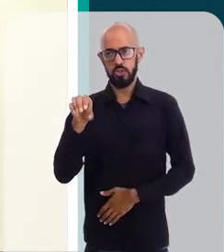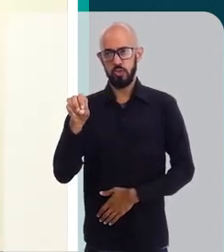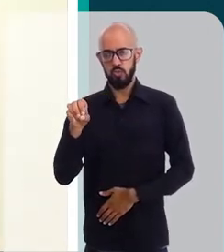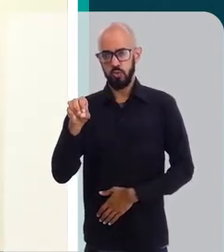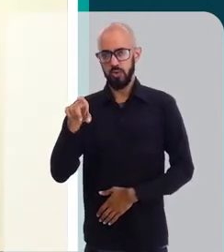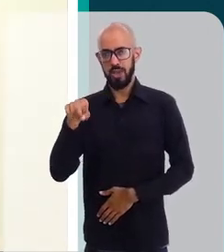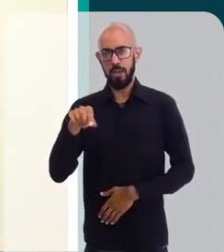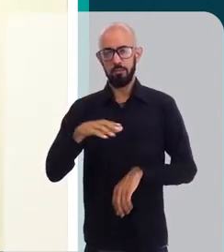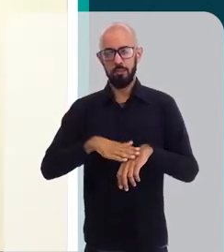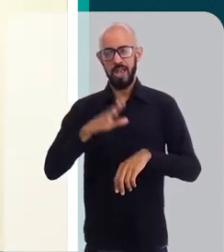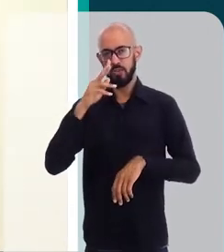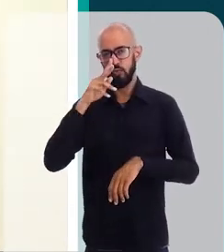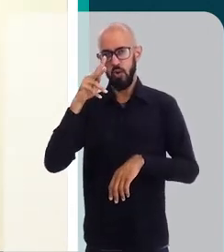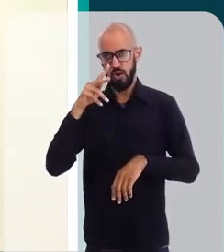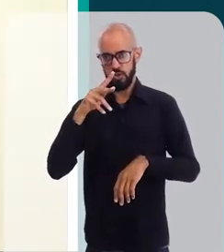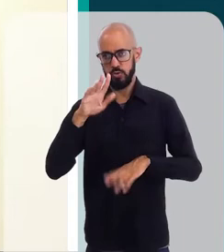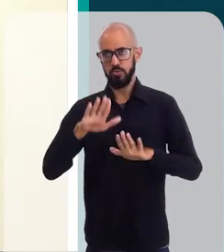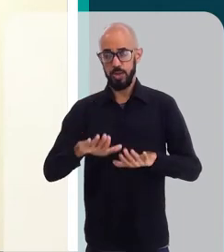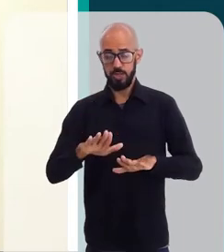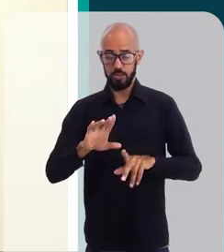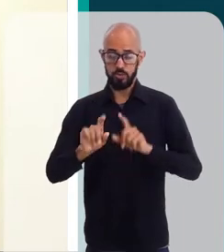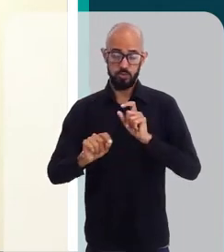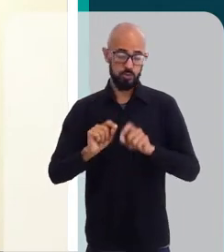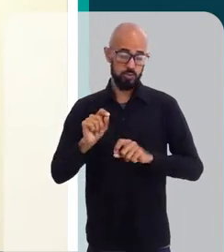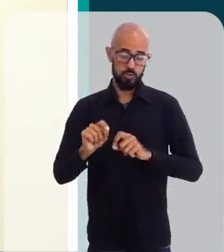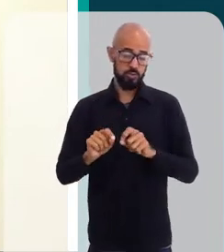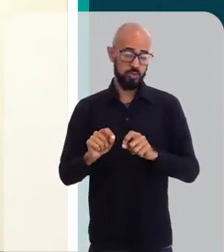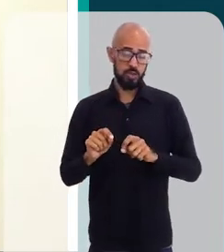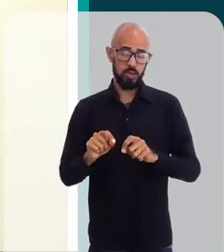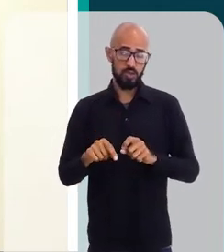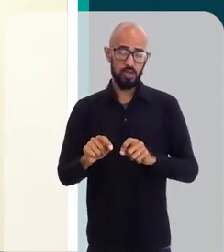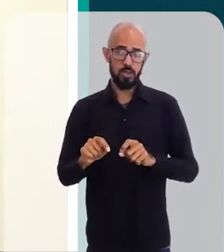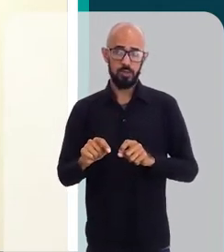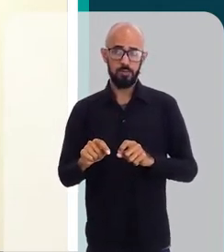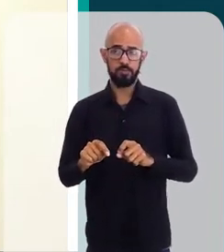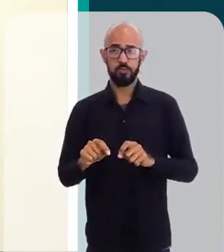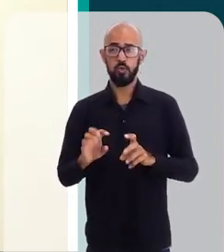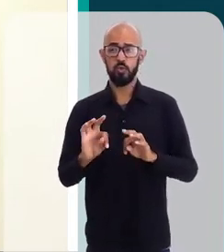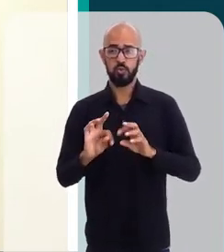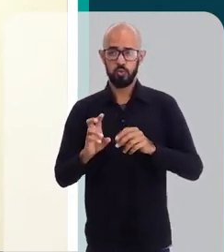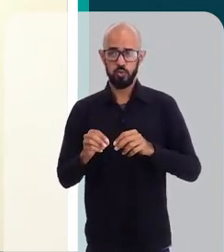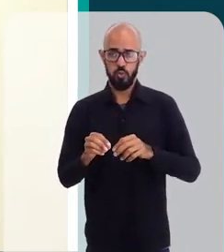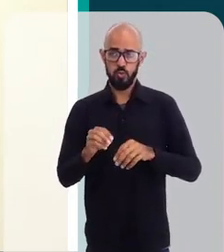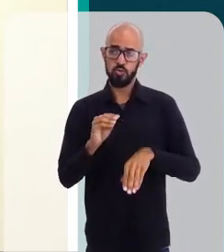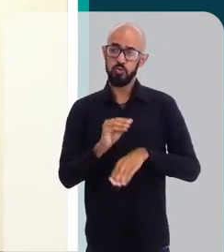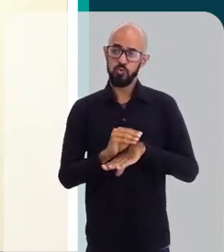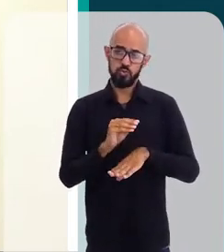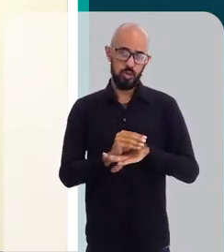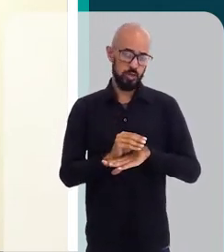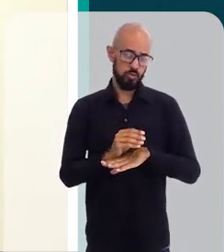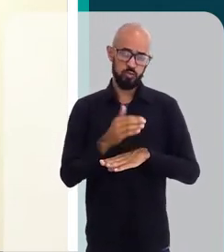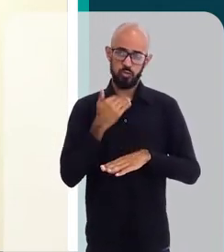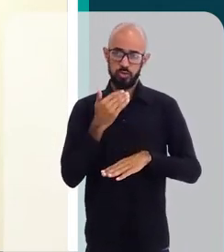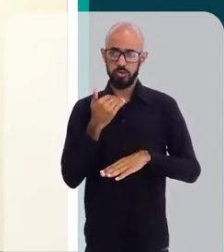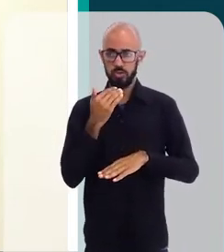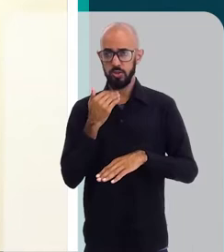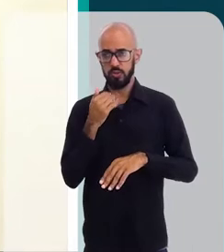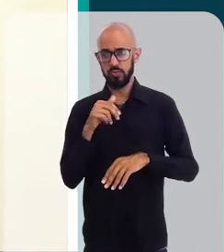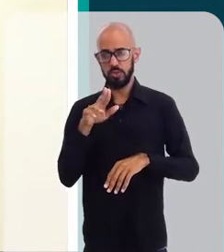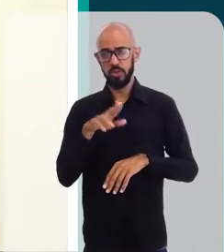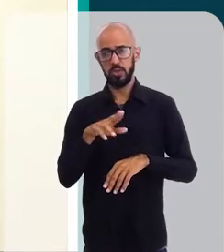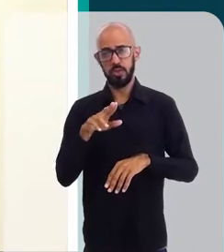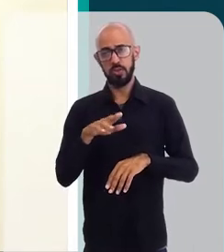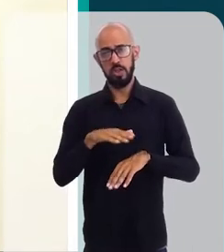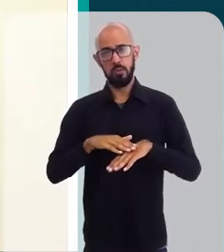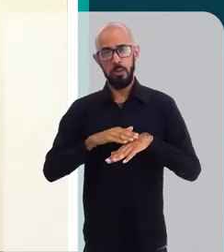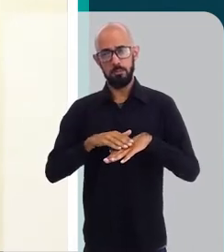mais robustos no nosso caso, mas mediante a todos os cuidados associados. Não adianta você